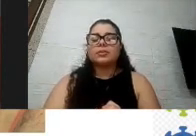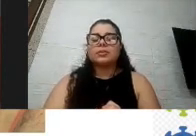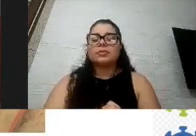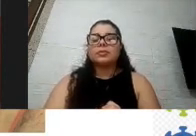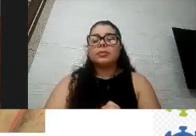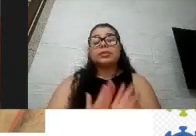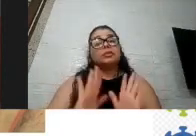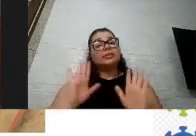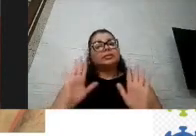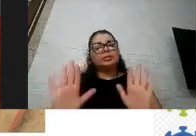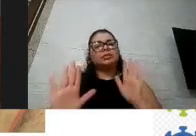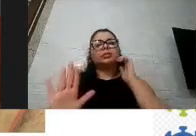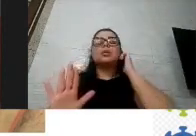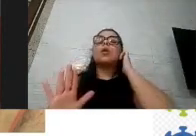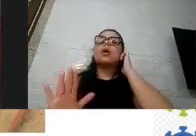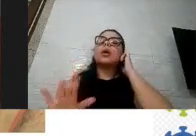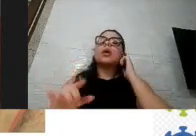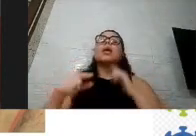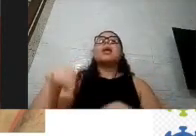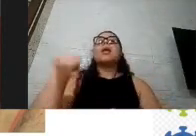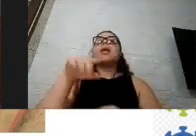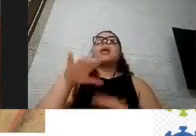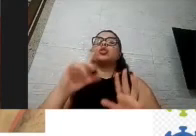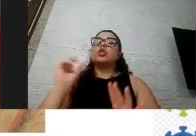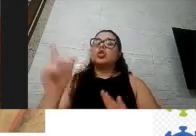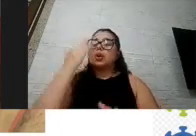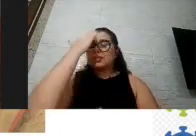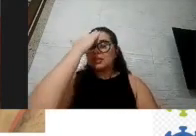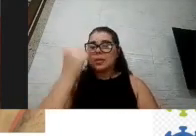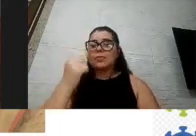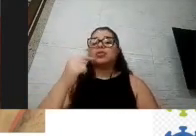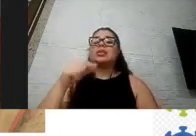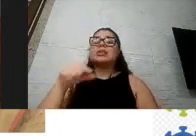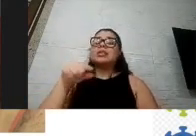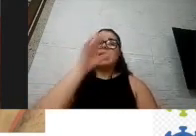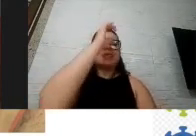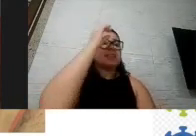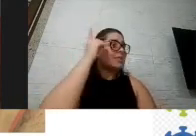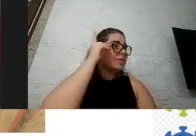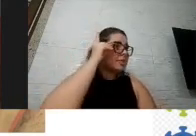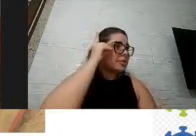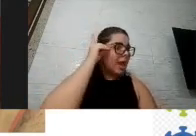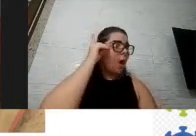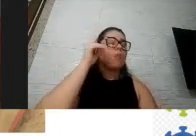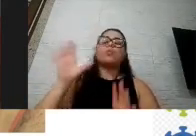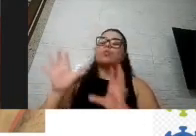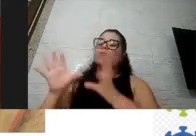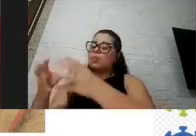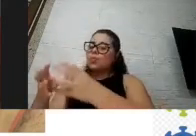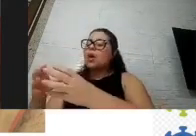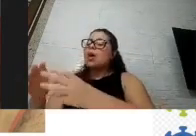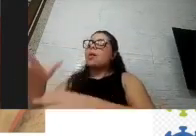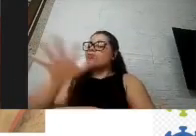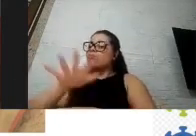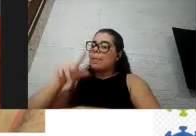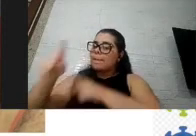monitore os mesmos sintomas da população geral né como eu falei os sintomas são os mesmos inclusive os mais